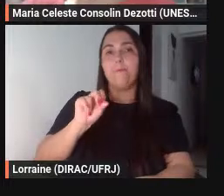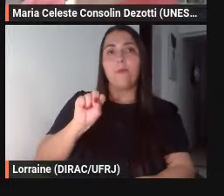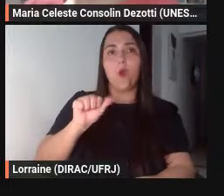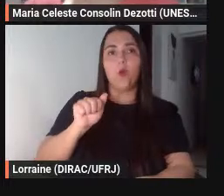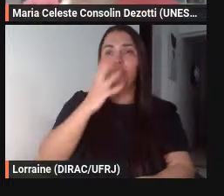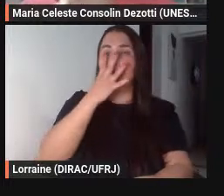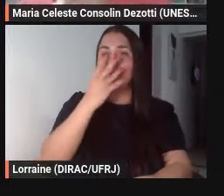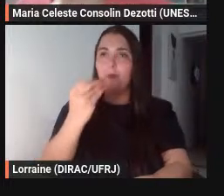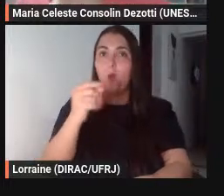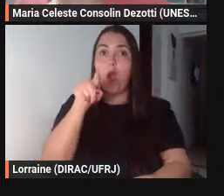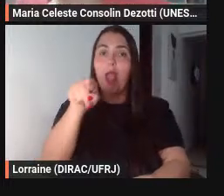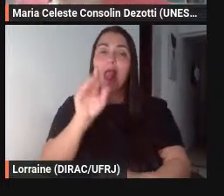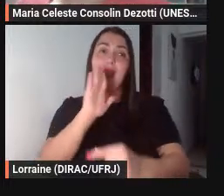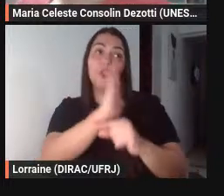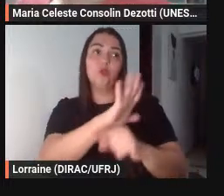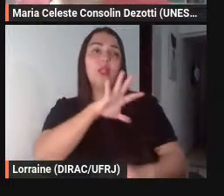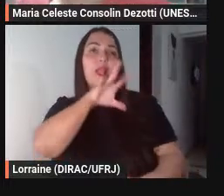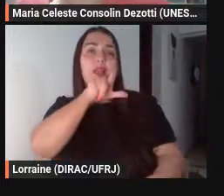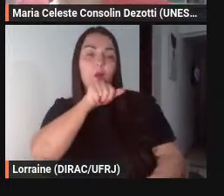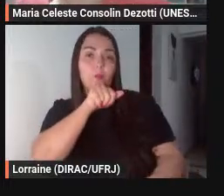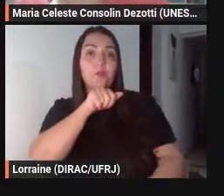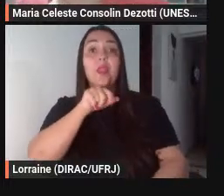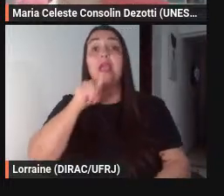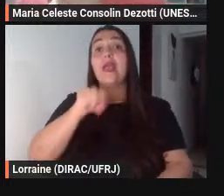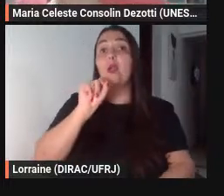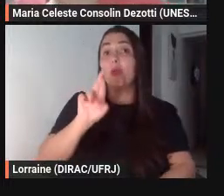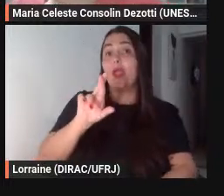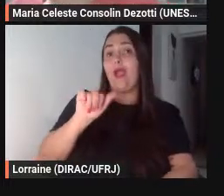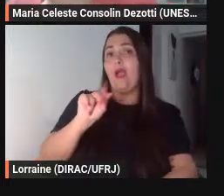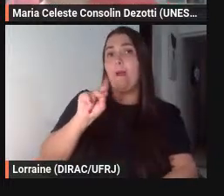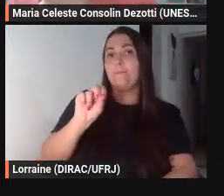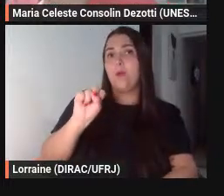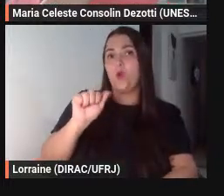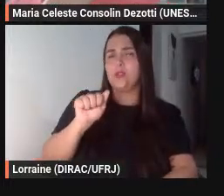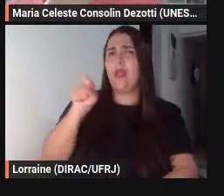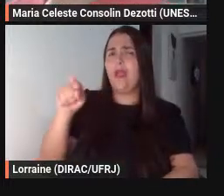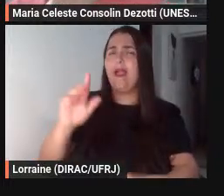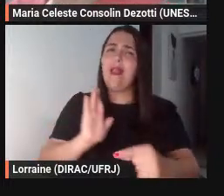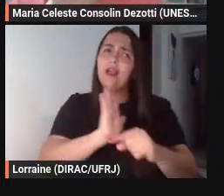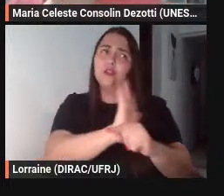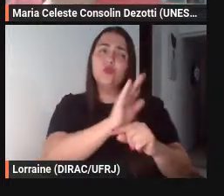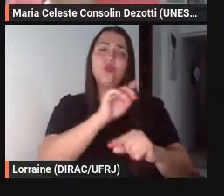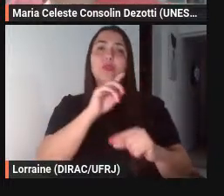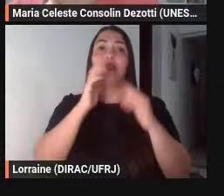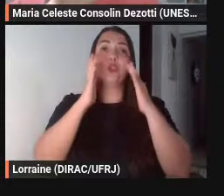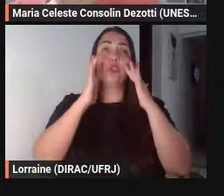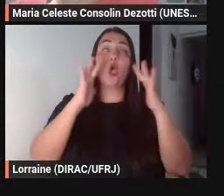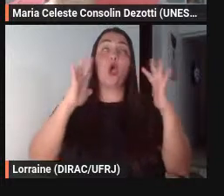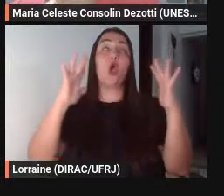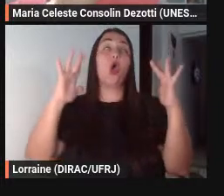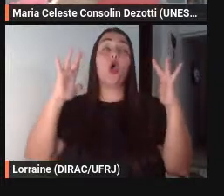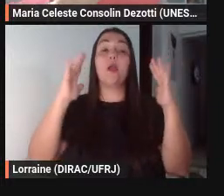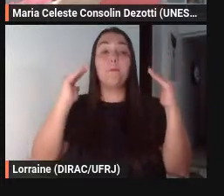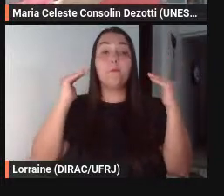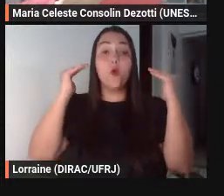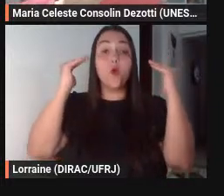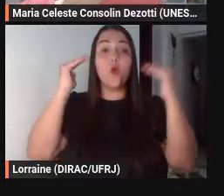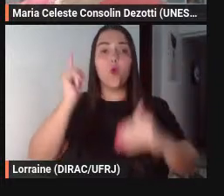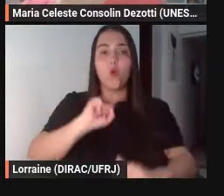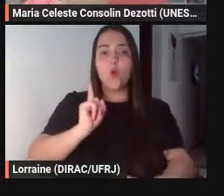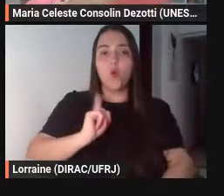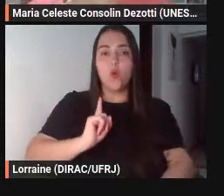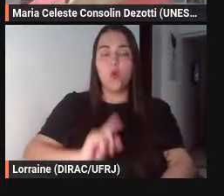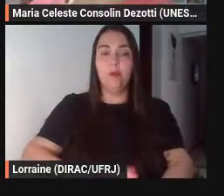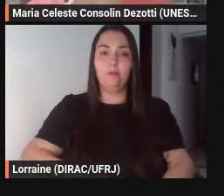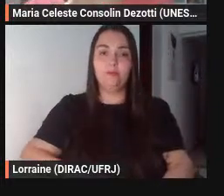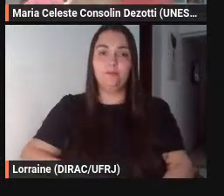fábula da raposa que exorta a não sonhar muito alto então olha lá é a